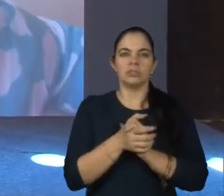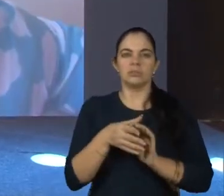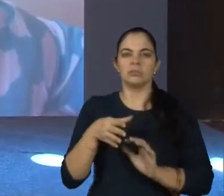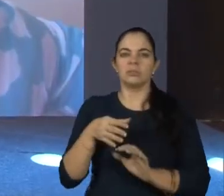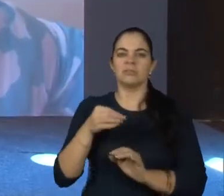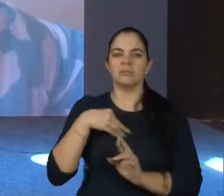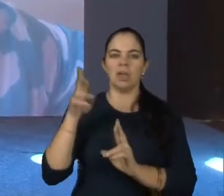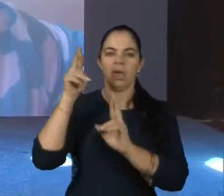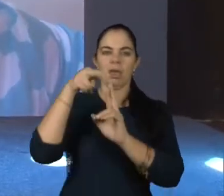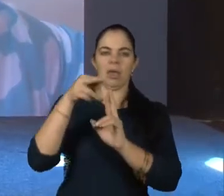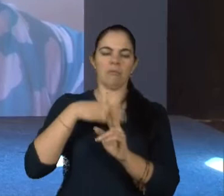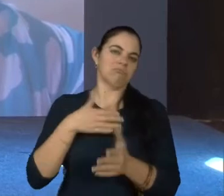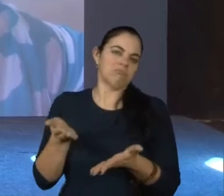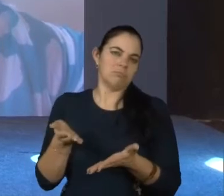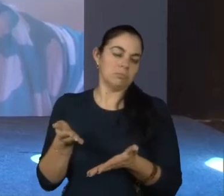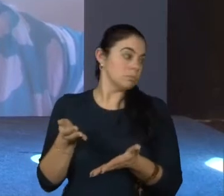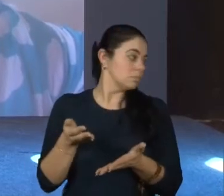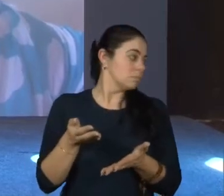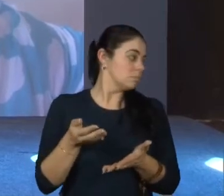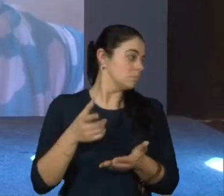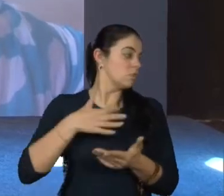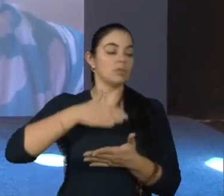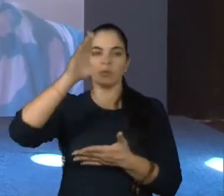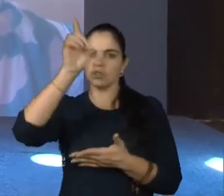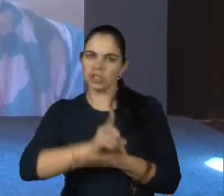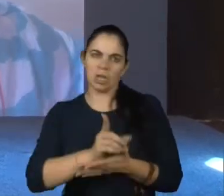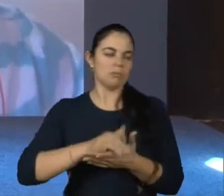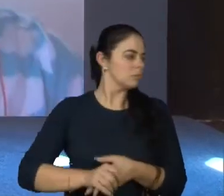representada nos meus direitos,